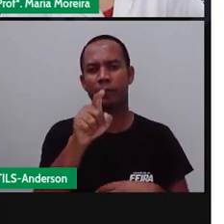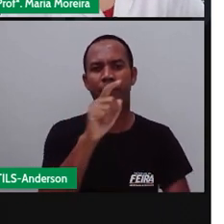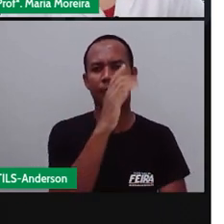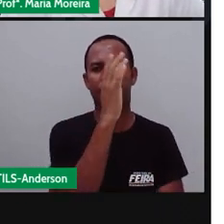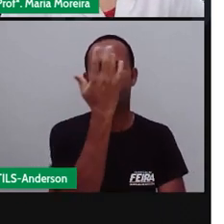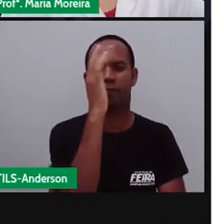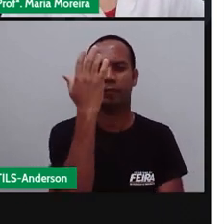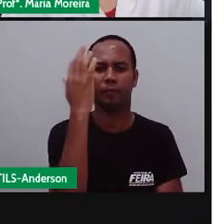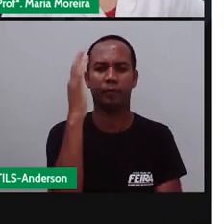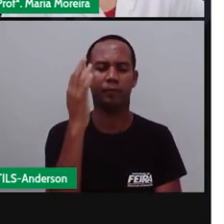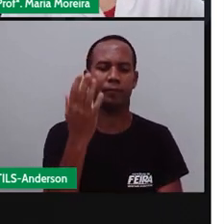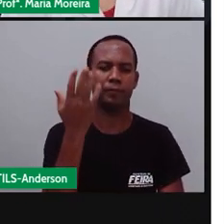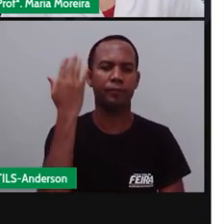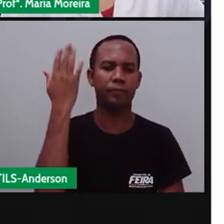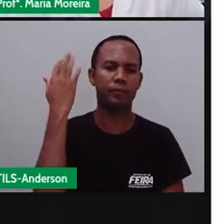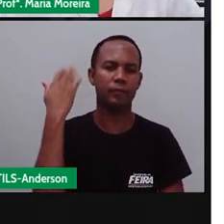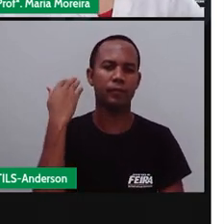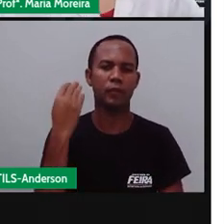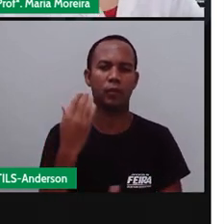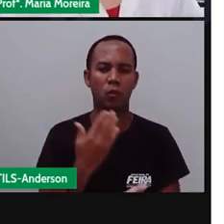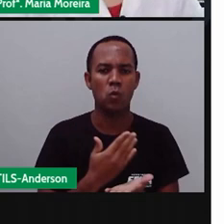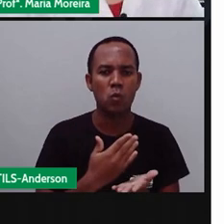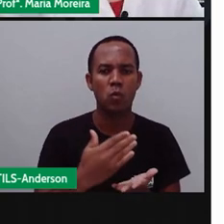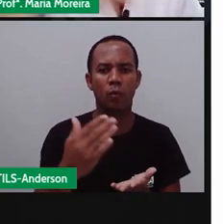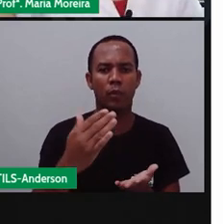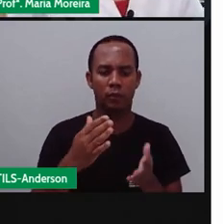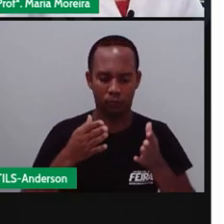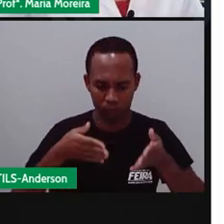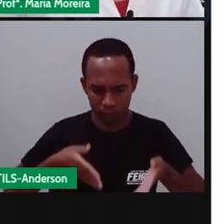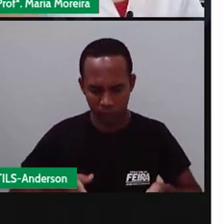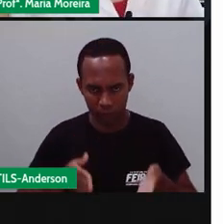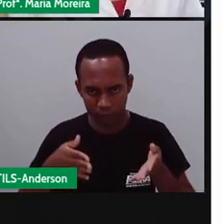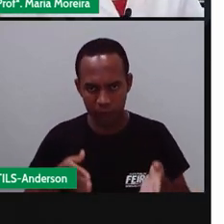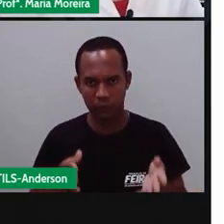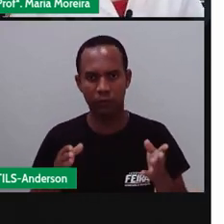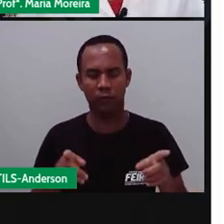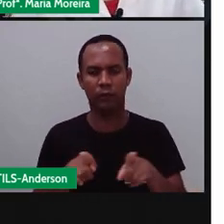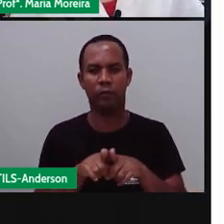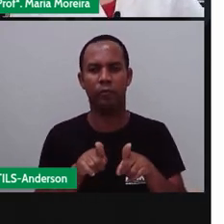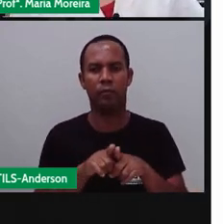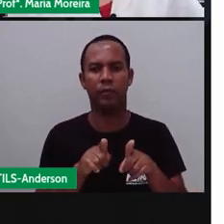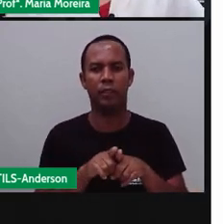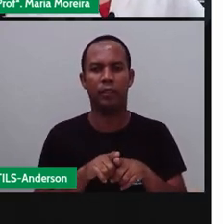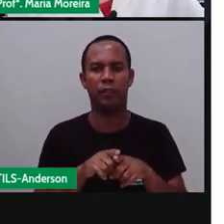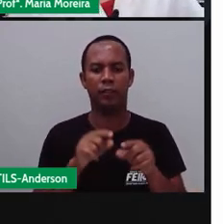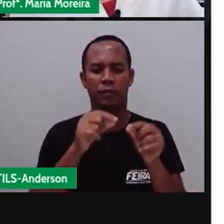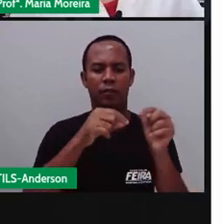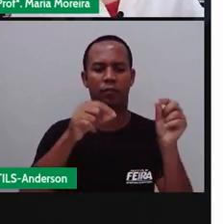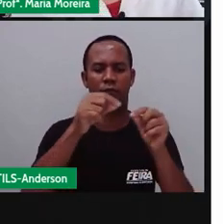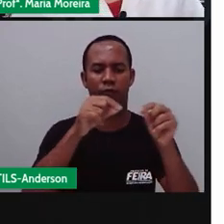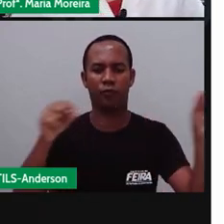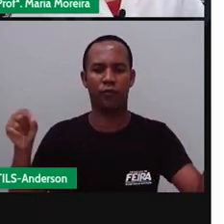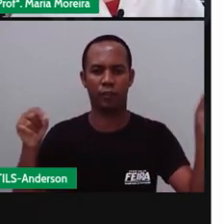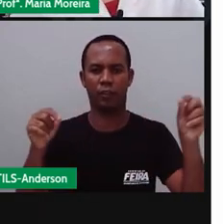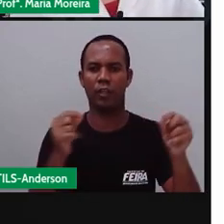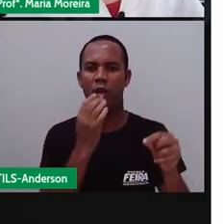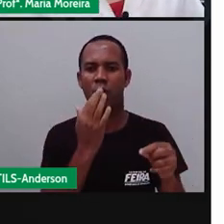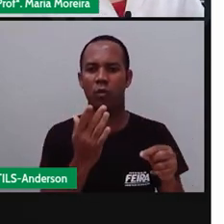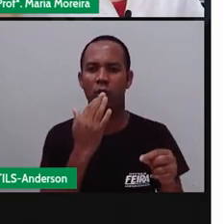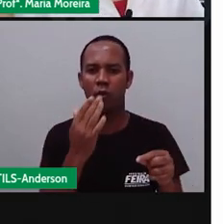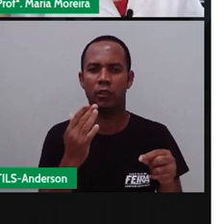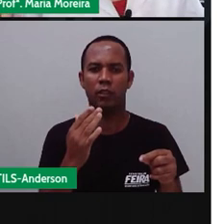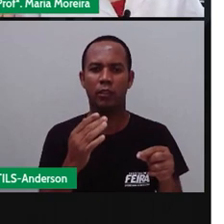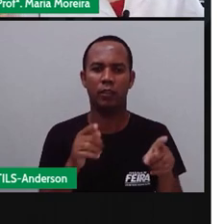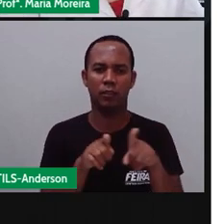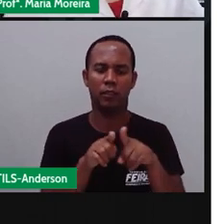primavera. Celebrando o seu renascimento. Então, por isso, essas fitas são coloridas e ficam o quê? Em volta de árvores.